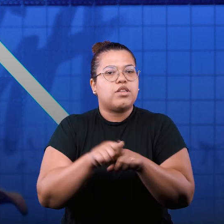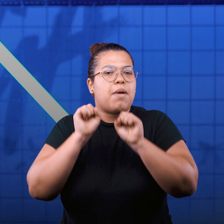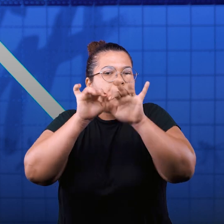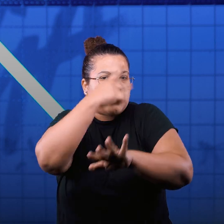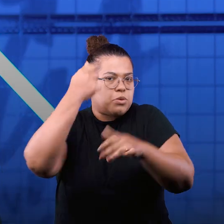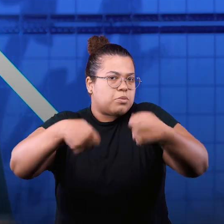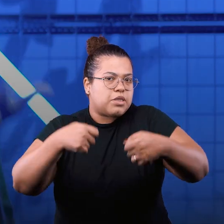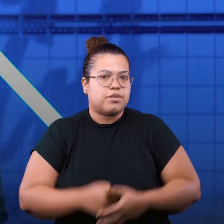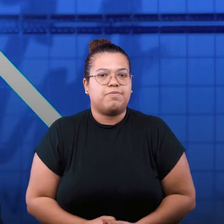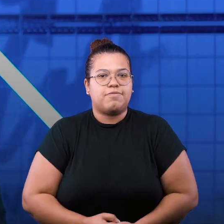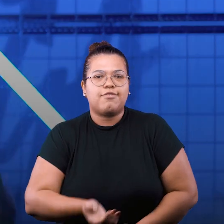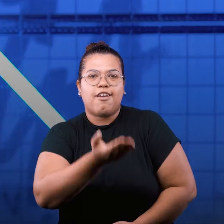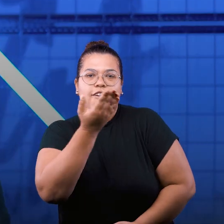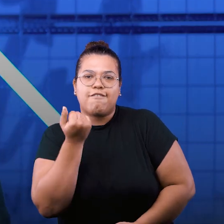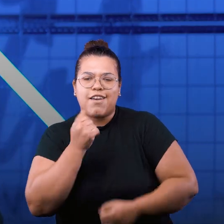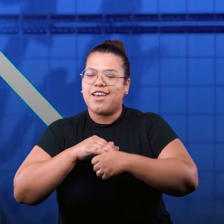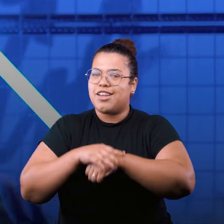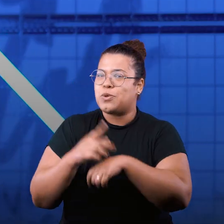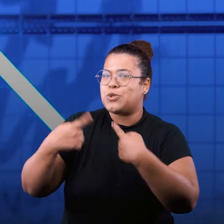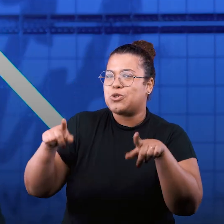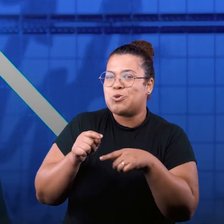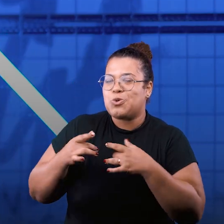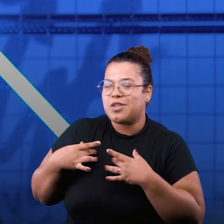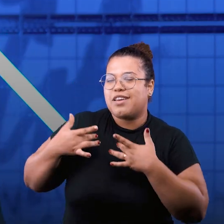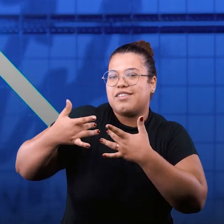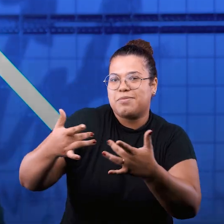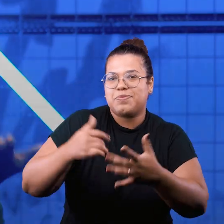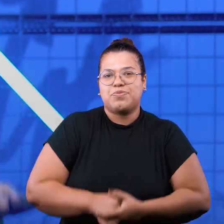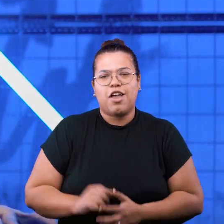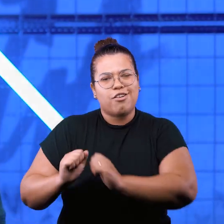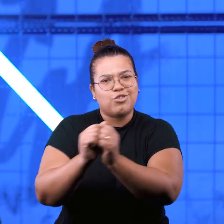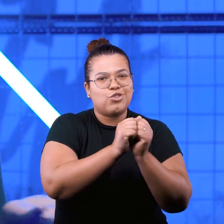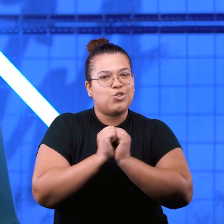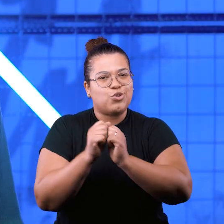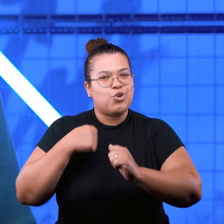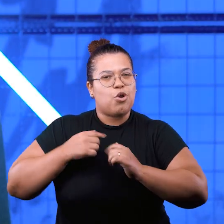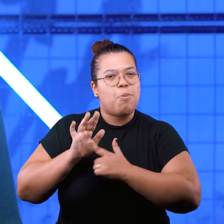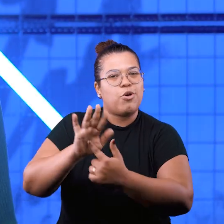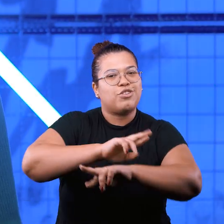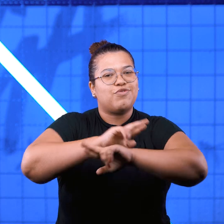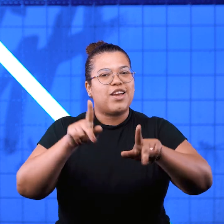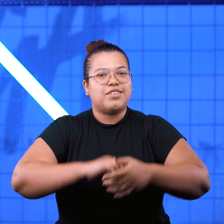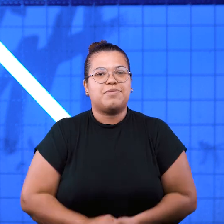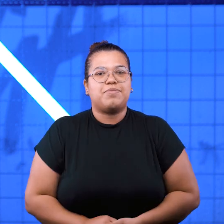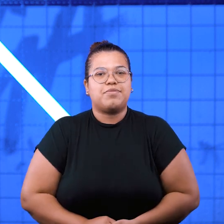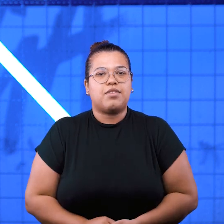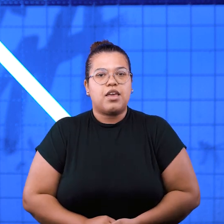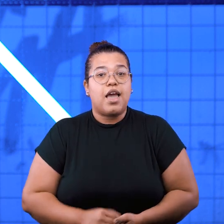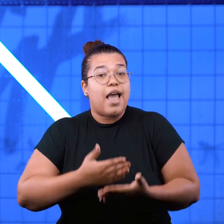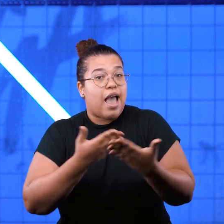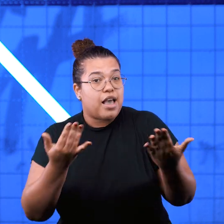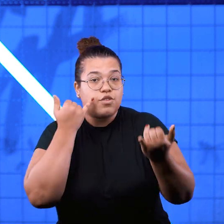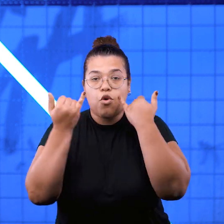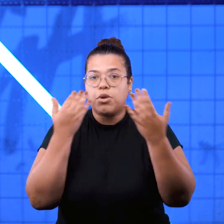mais precisam. Venha participar dessa noite de música e solidariedade. E juntos fazer a diferença. E esses foram